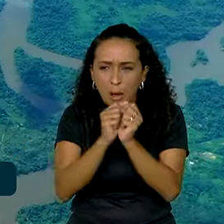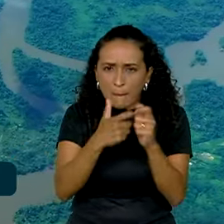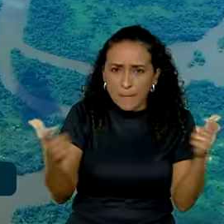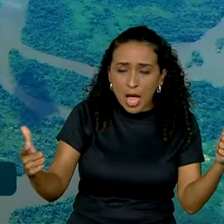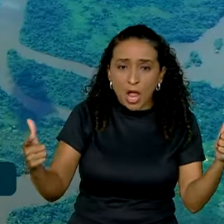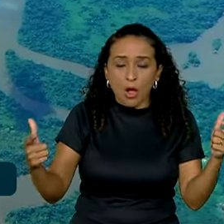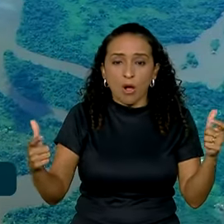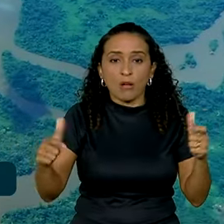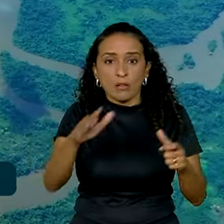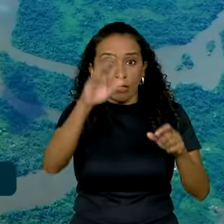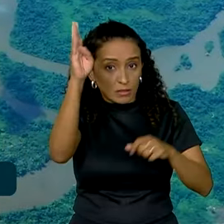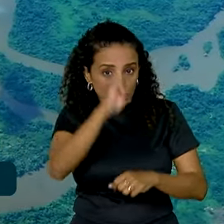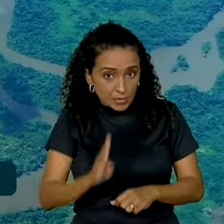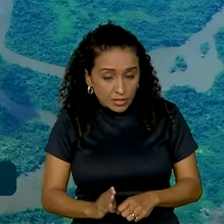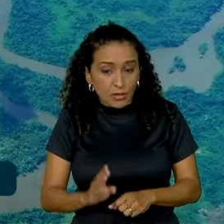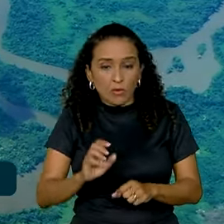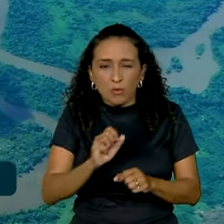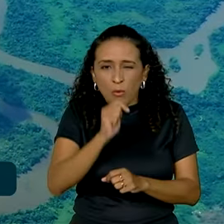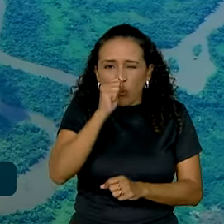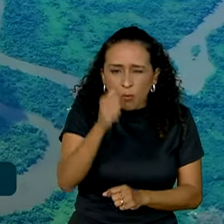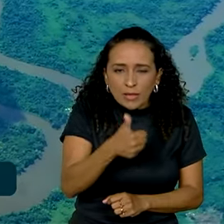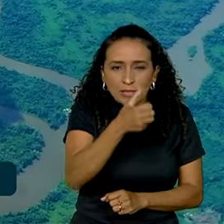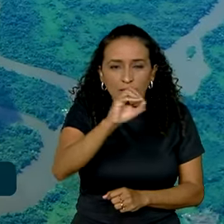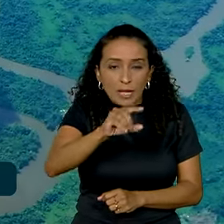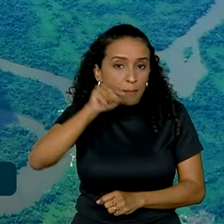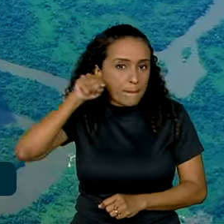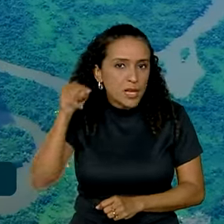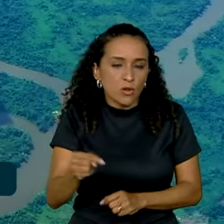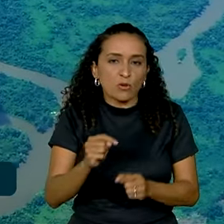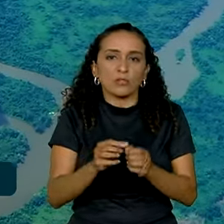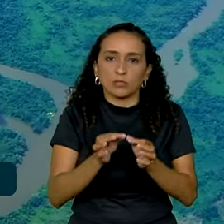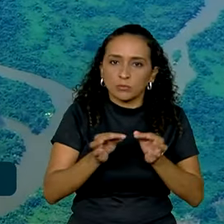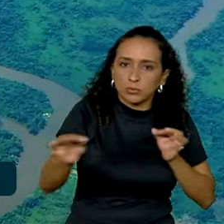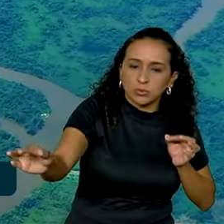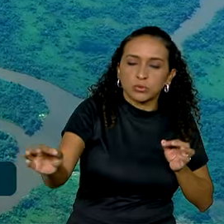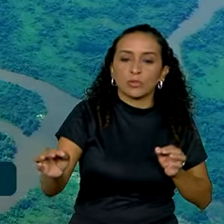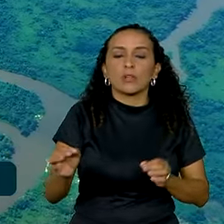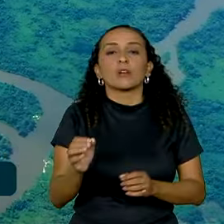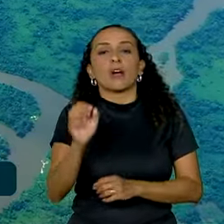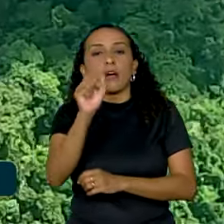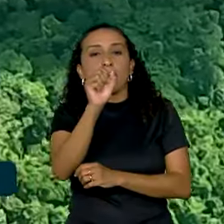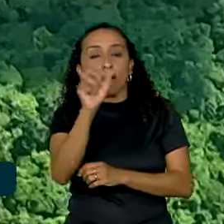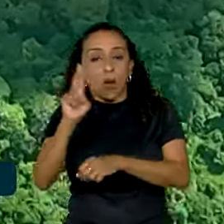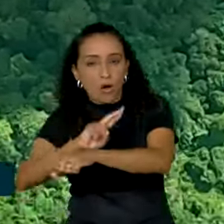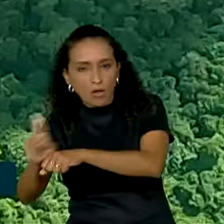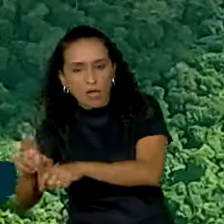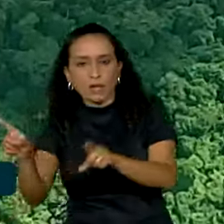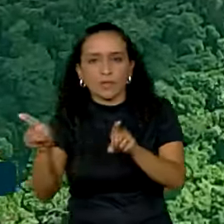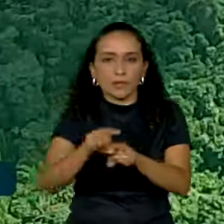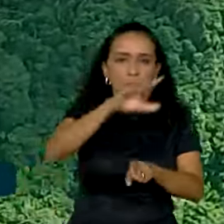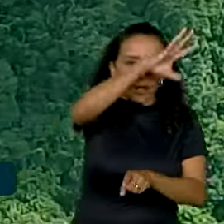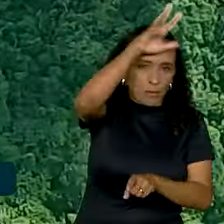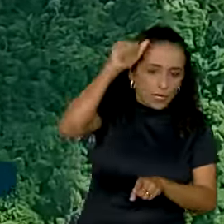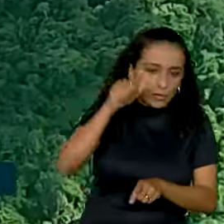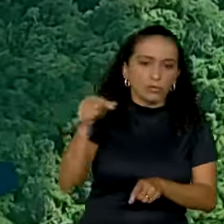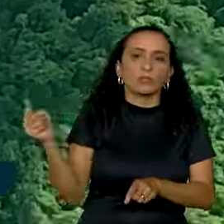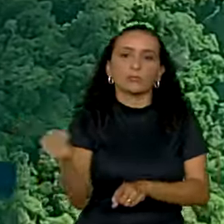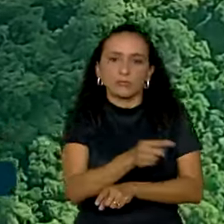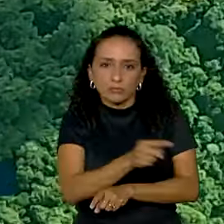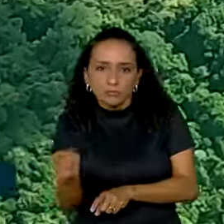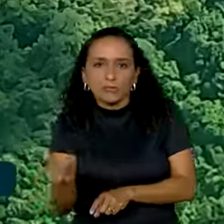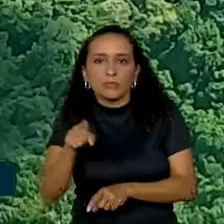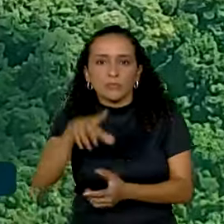ocupa quase 10 milhões de hectares entre os estados de Roraima e Amazonas e foi reconhecida como